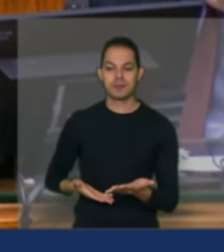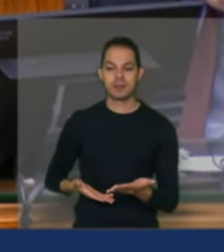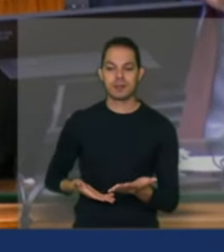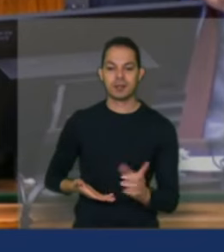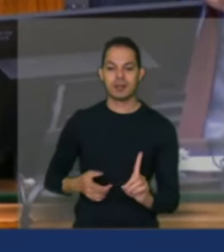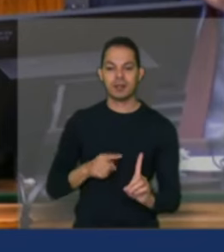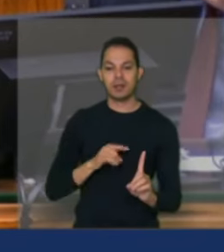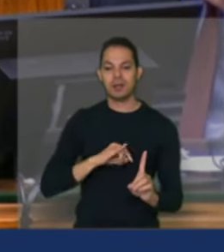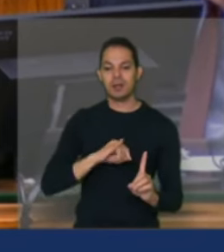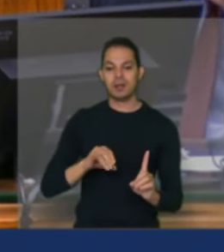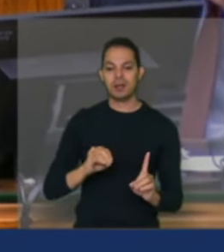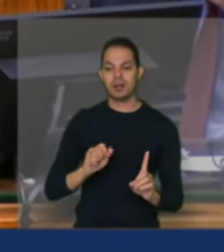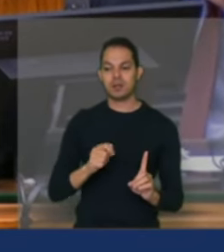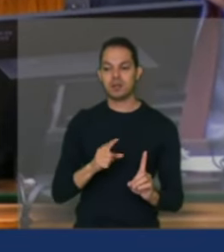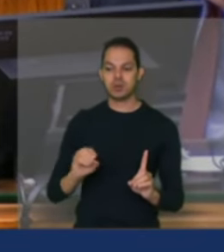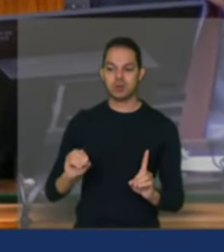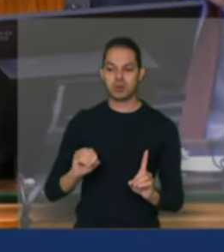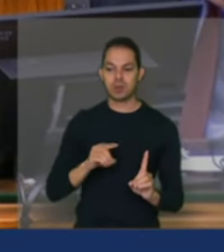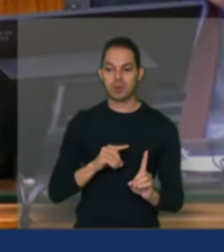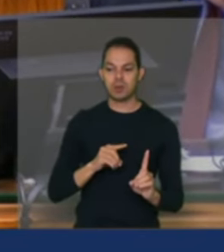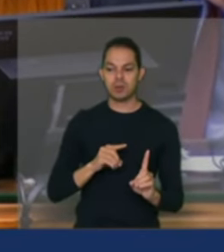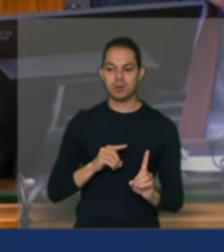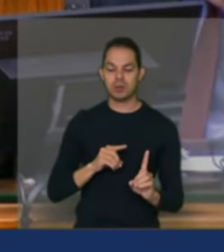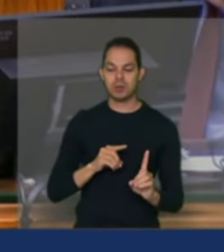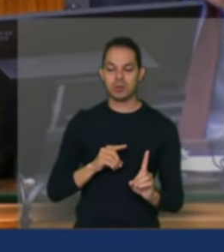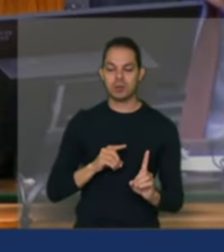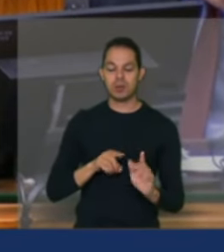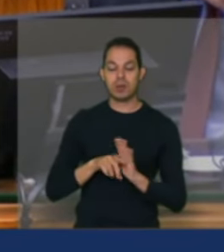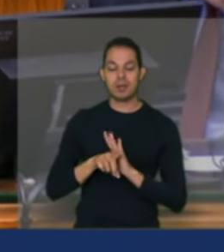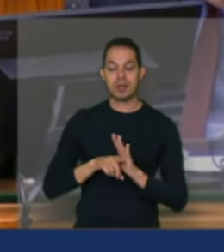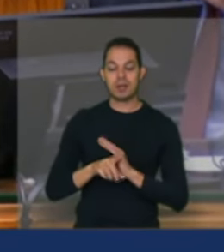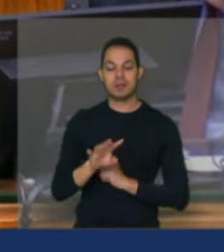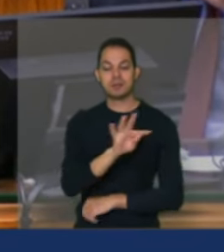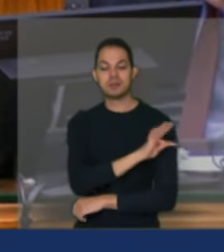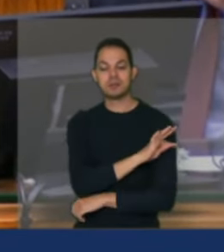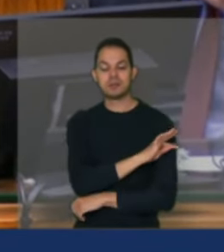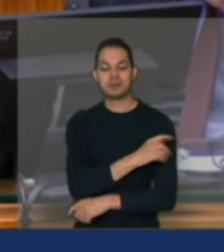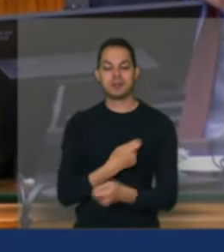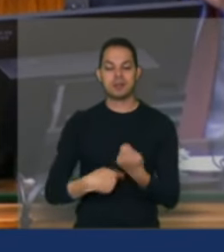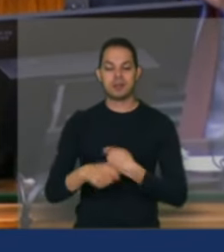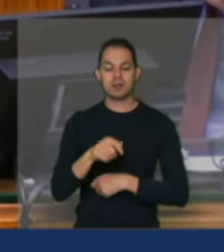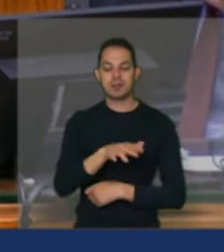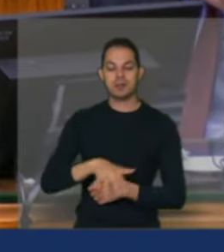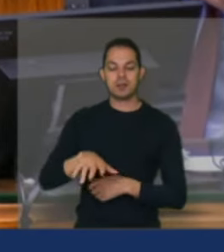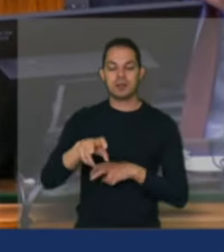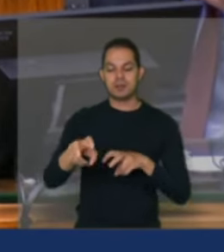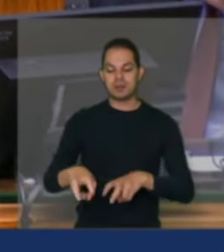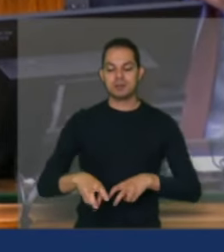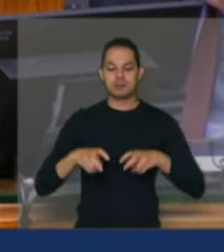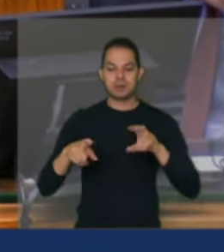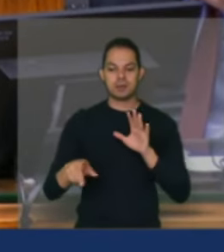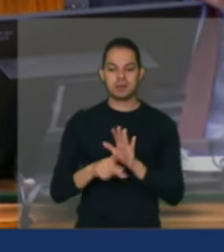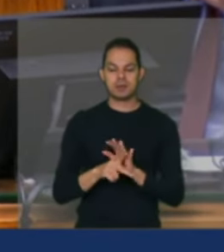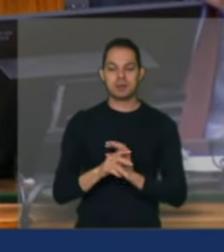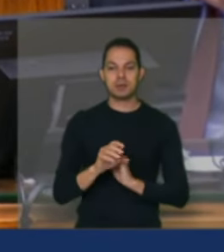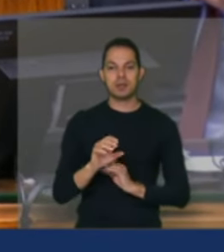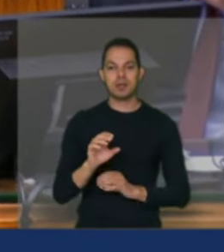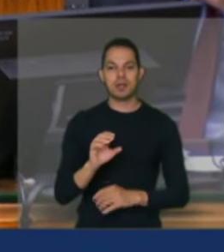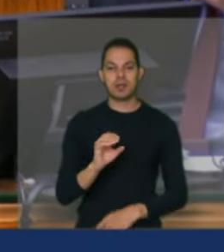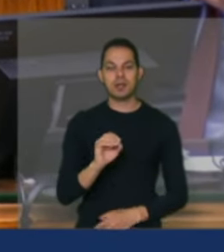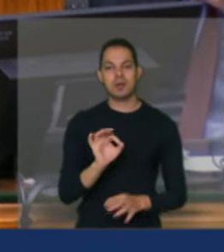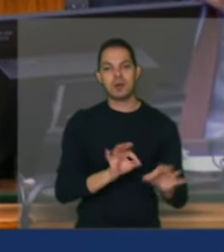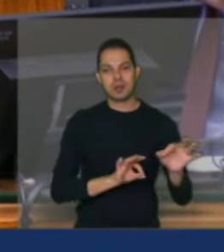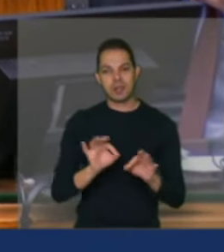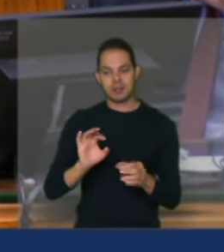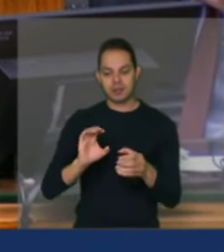Pietro que ele é analista técnico de econômico do ramo agropecuário da organização das cooperativas do Brasil